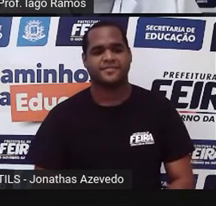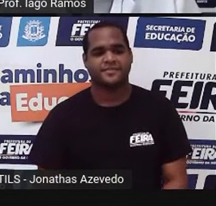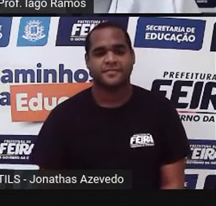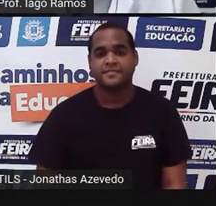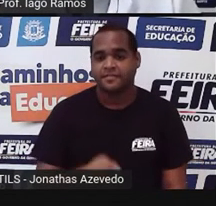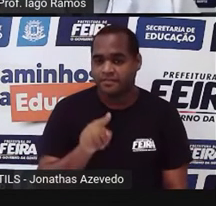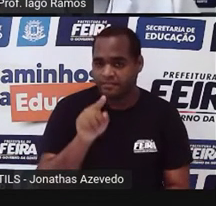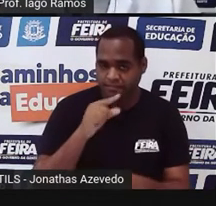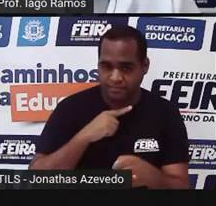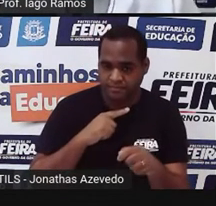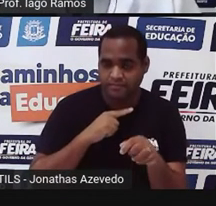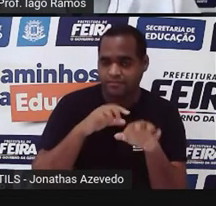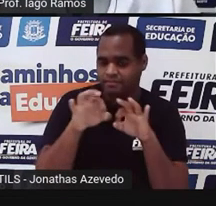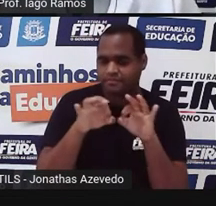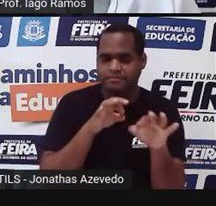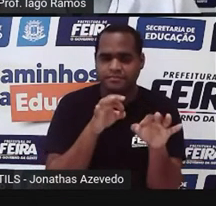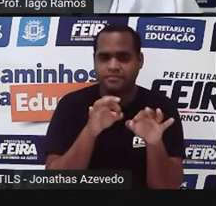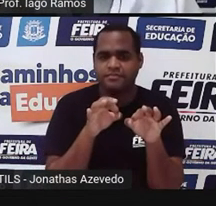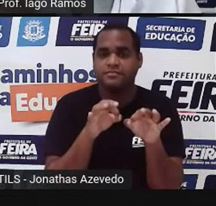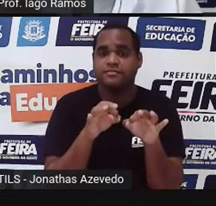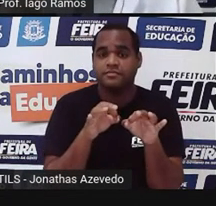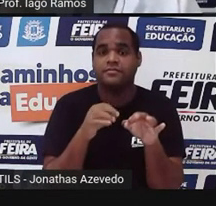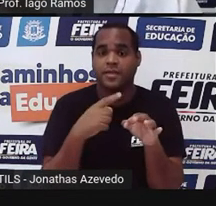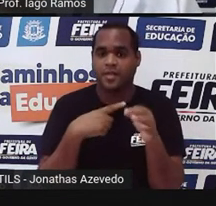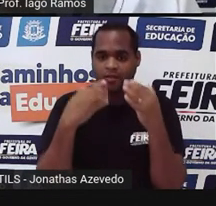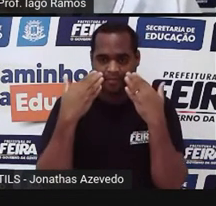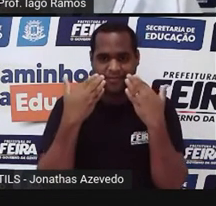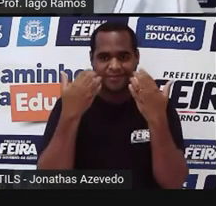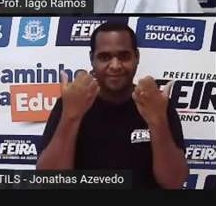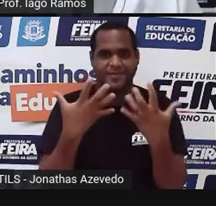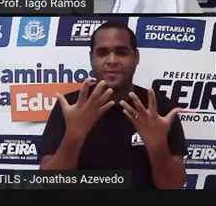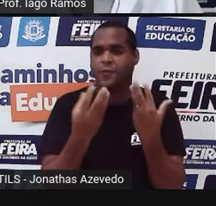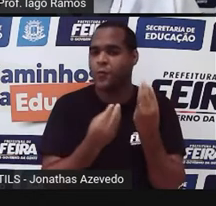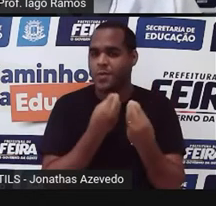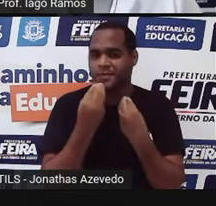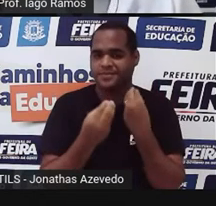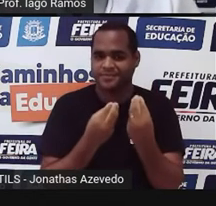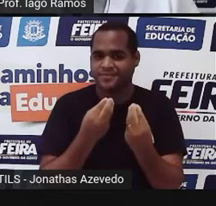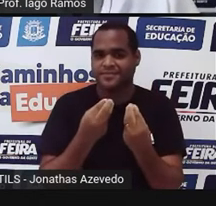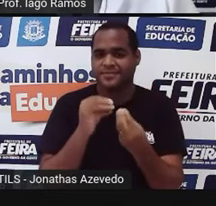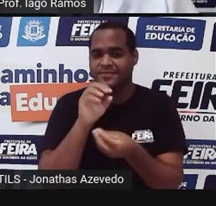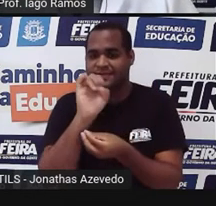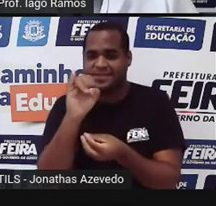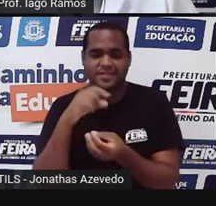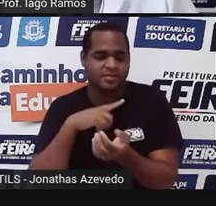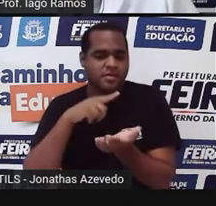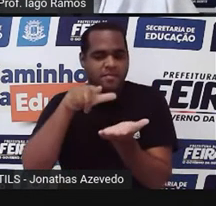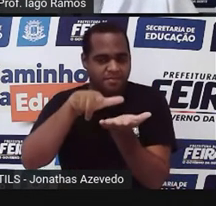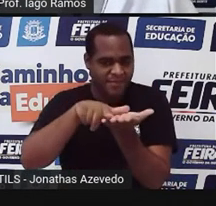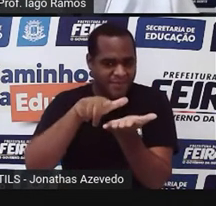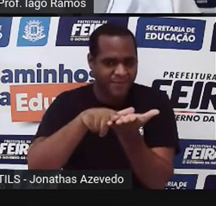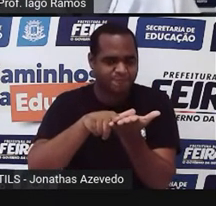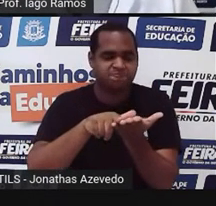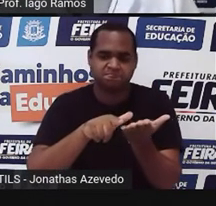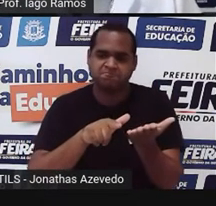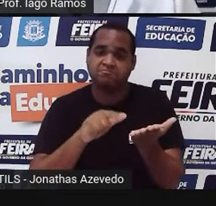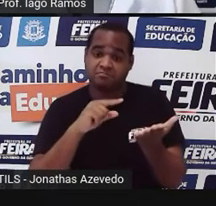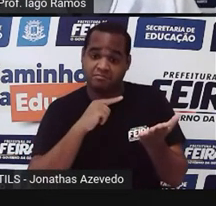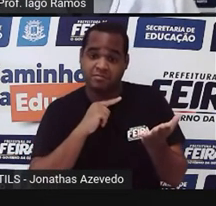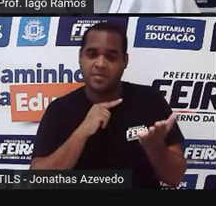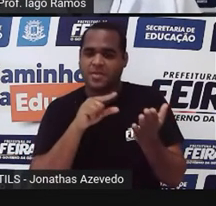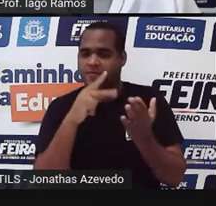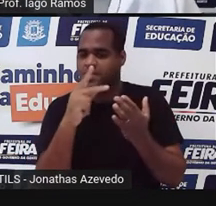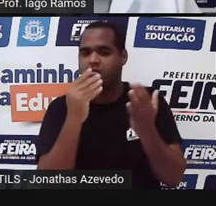Enquanto você tá fazendo, eu vou mostrar como a gente vai fazer essa continha se fosse no papel. E aí você vai